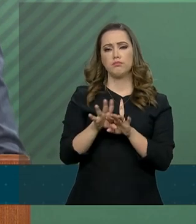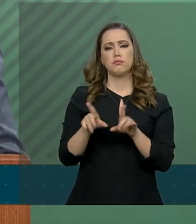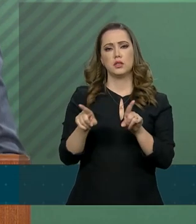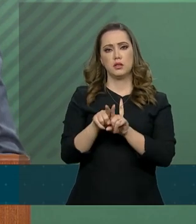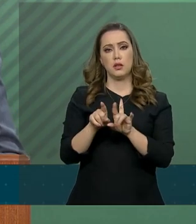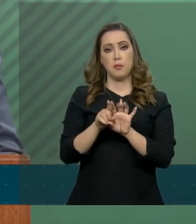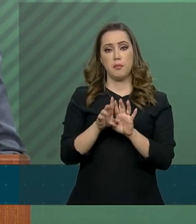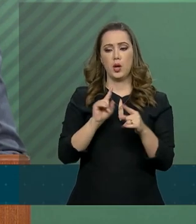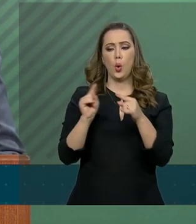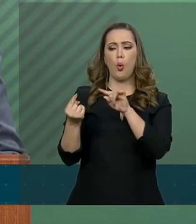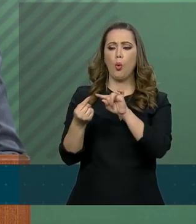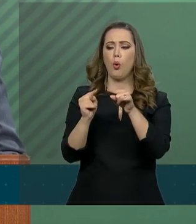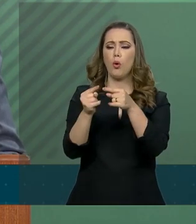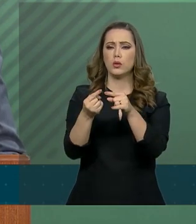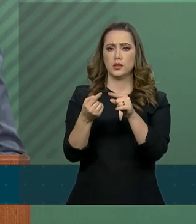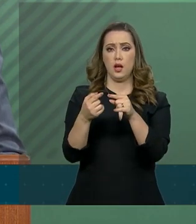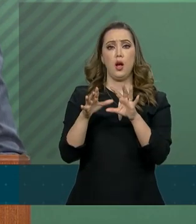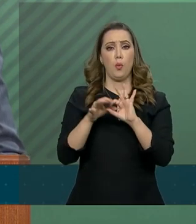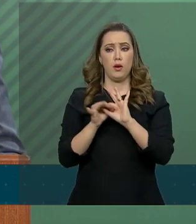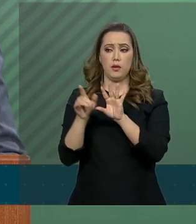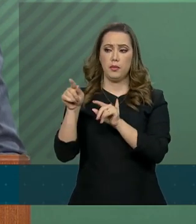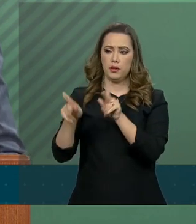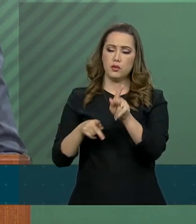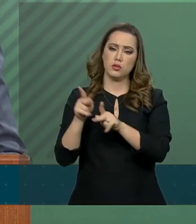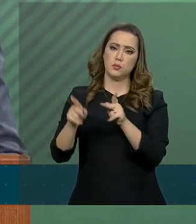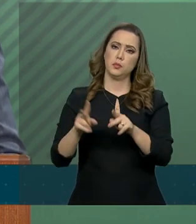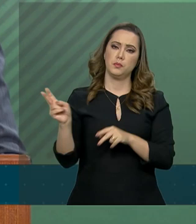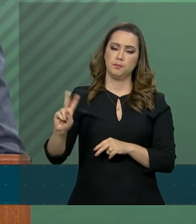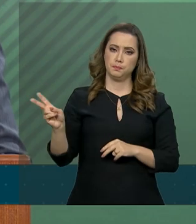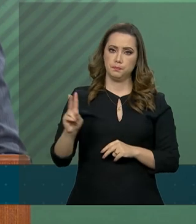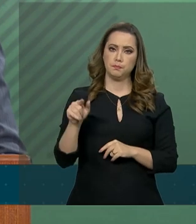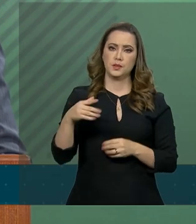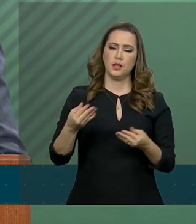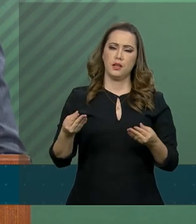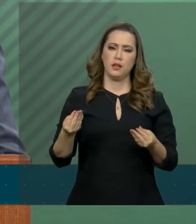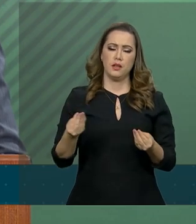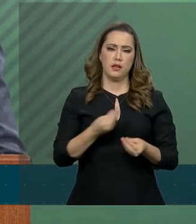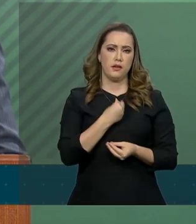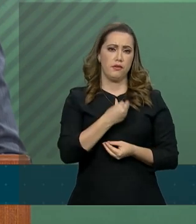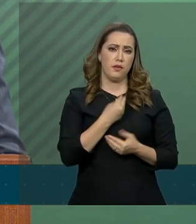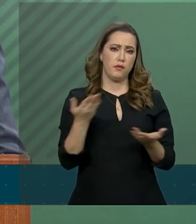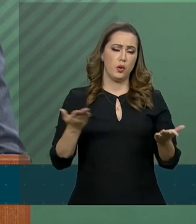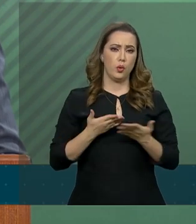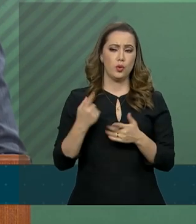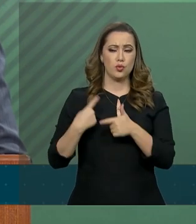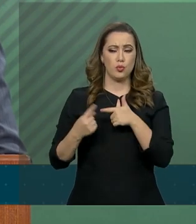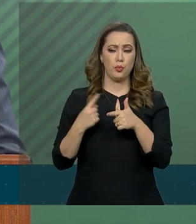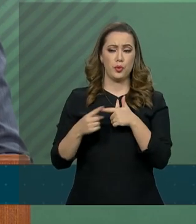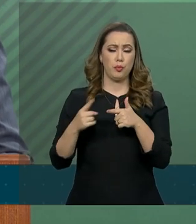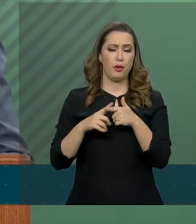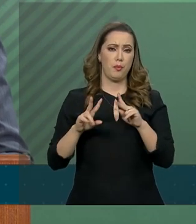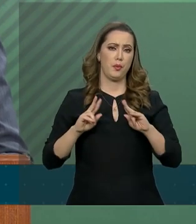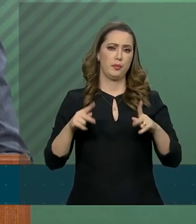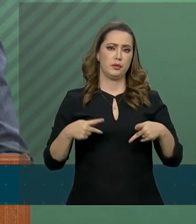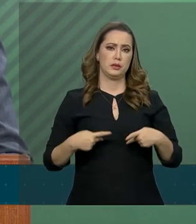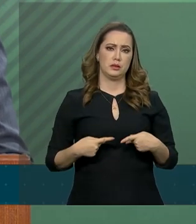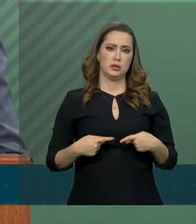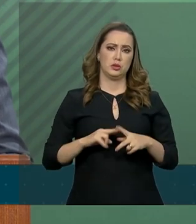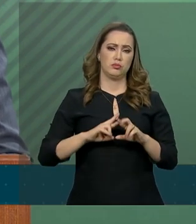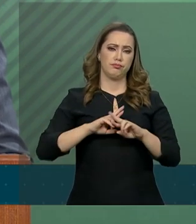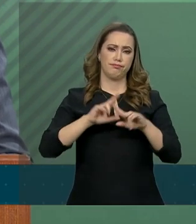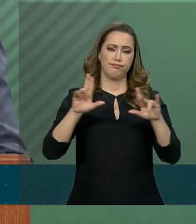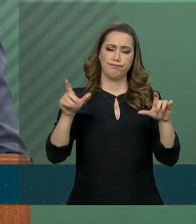por liberdade do povo da Venezuela, que vive hoje uma crise humanitária de